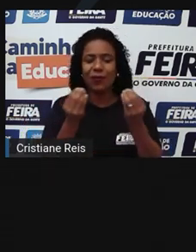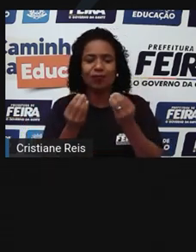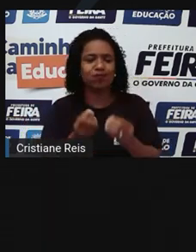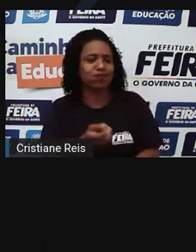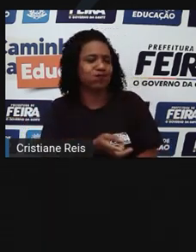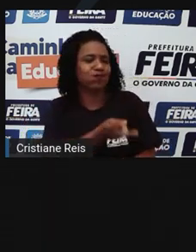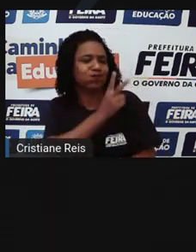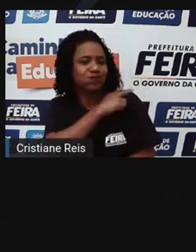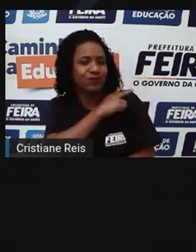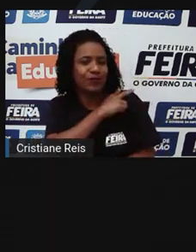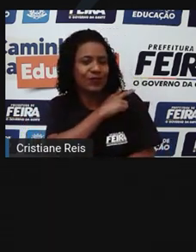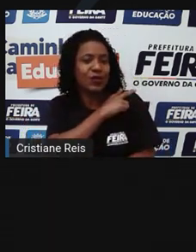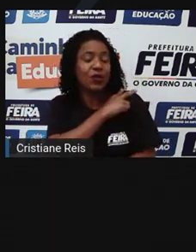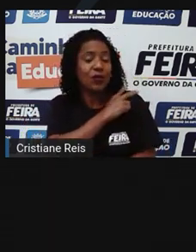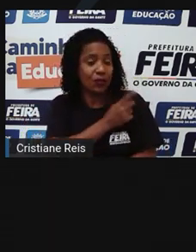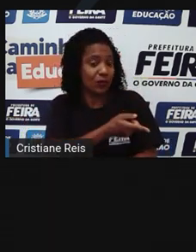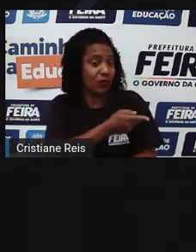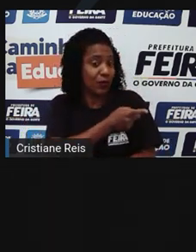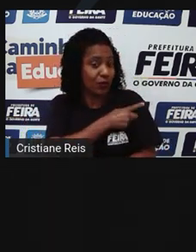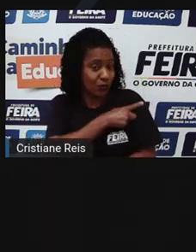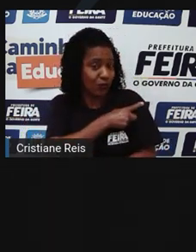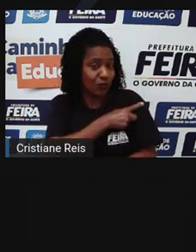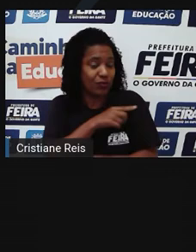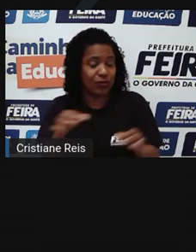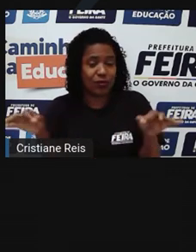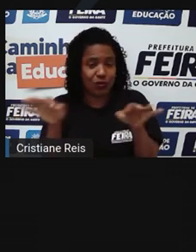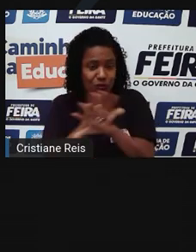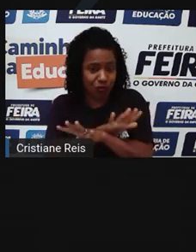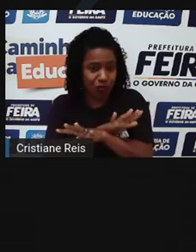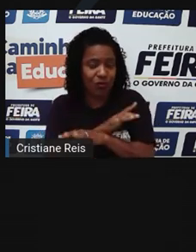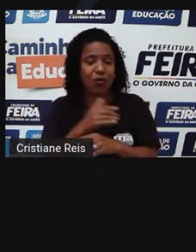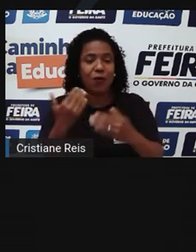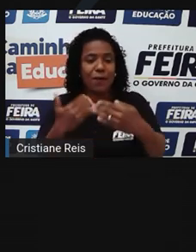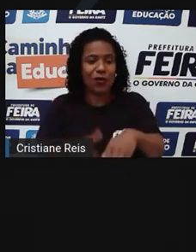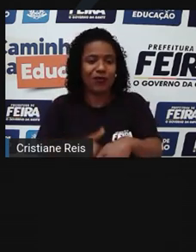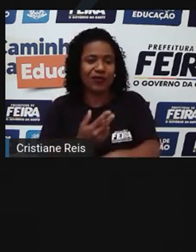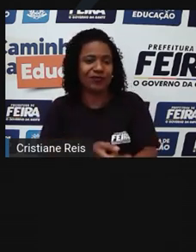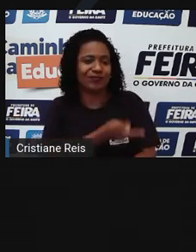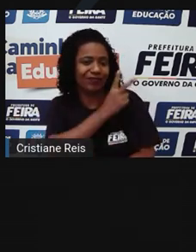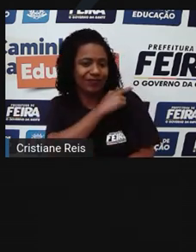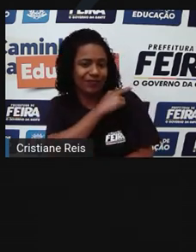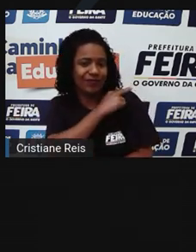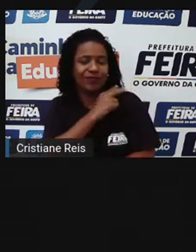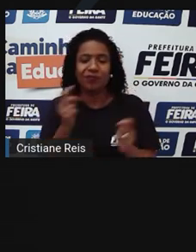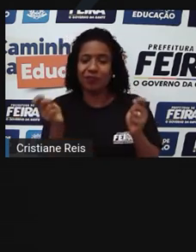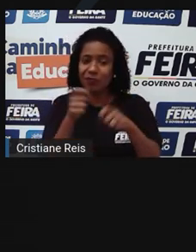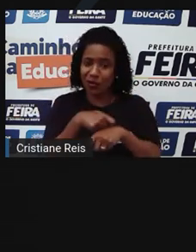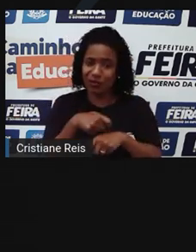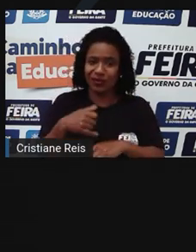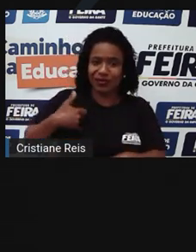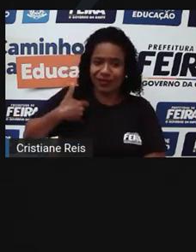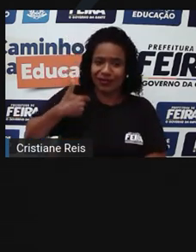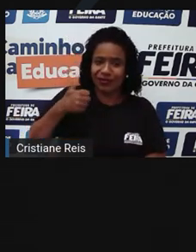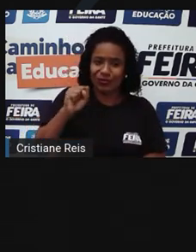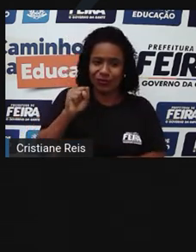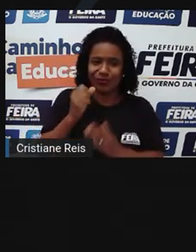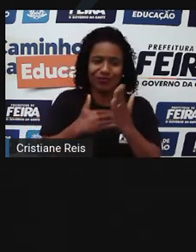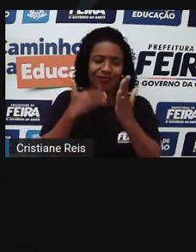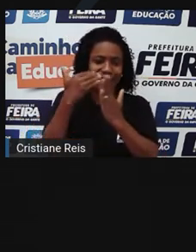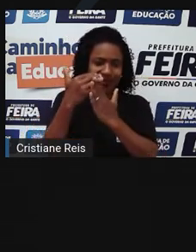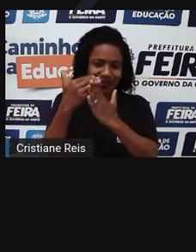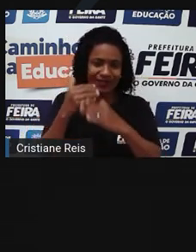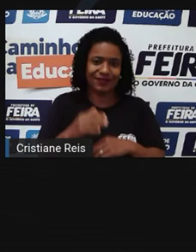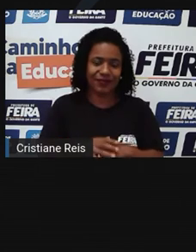de 15 anos, e no nível de conclusão do ensino médio, para maiores de 18 anos. 11. Educação